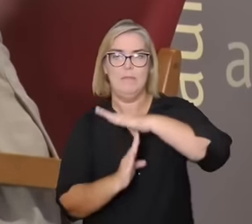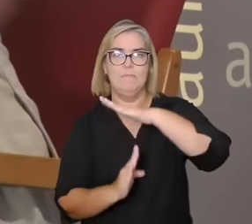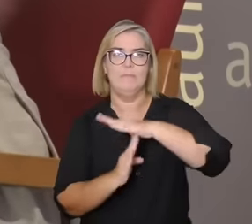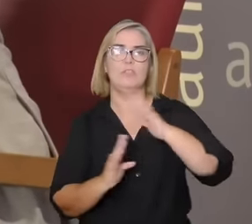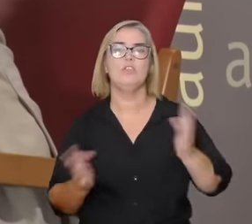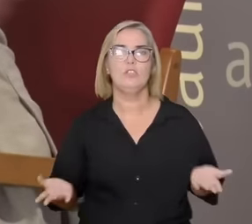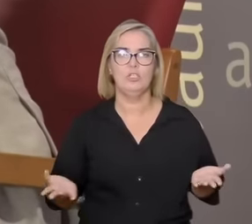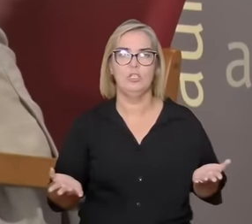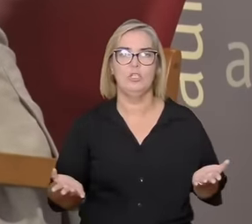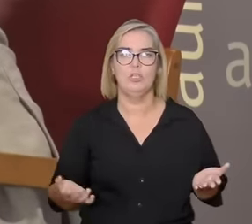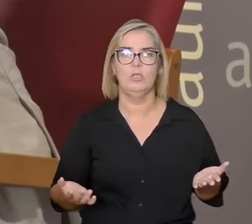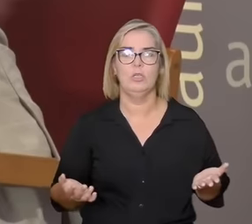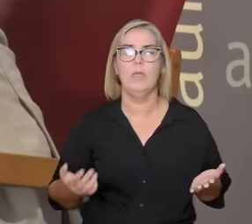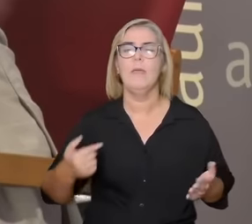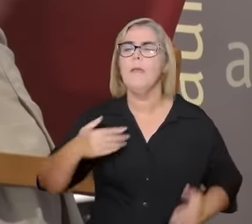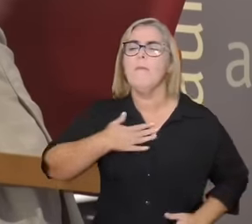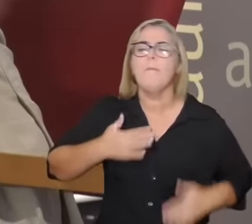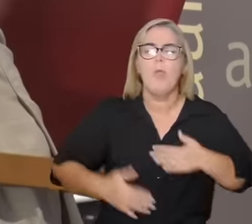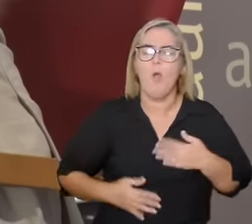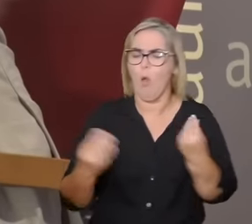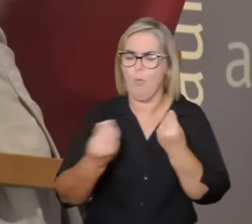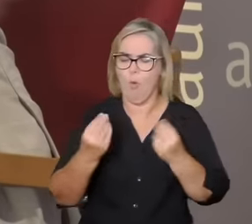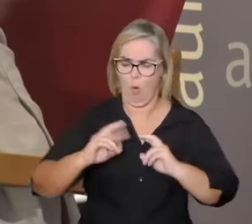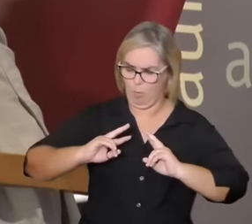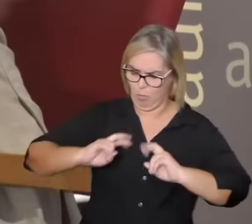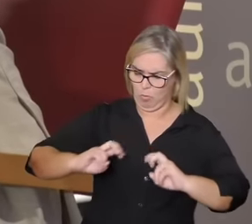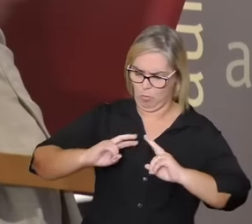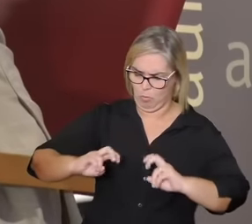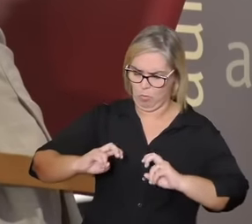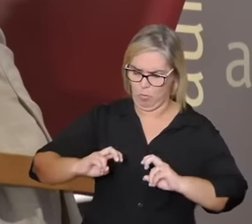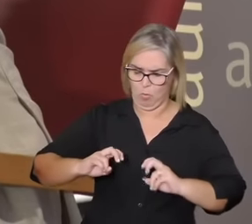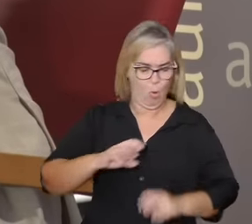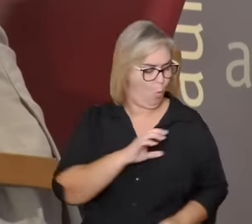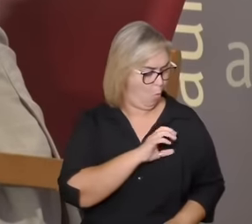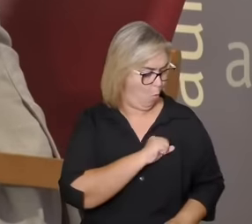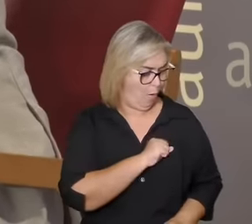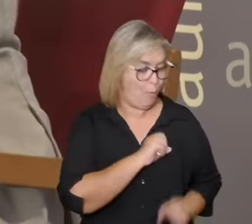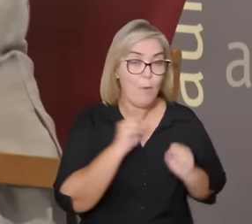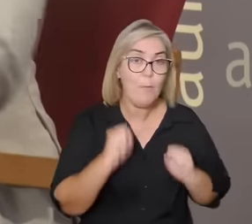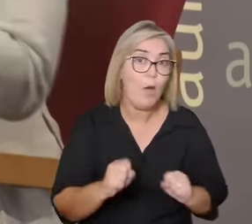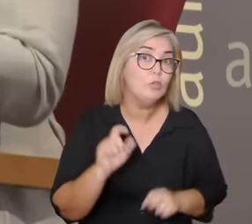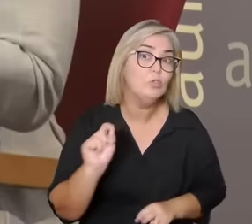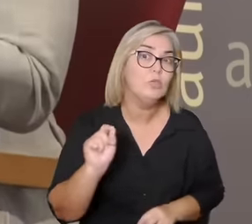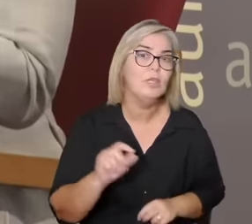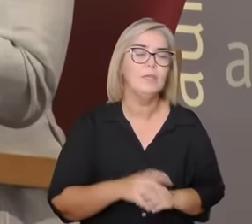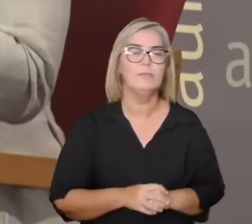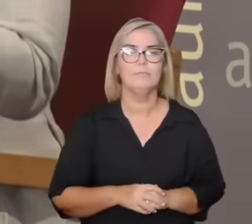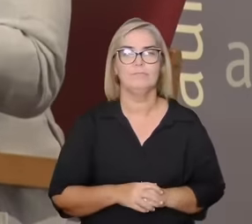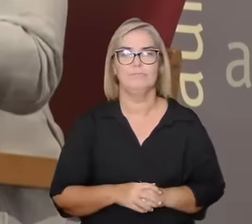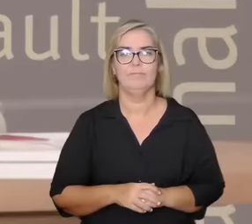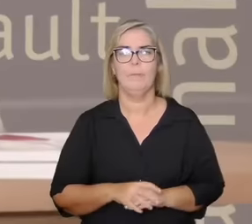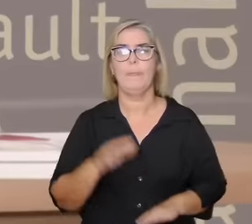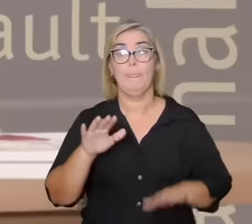meu corpo suporta o que pode o amor talvez reinventar o mundo reinventar a vida